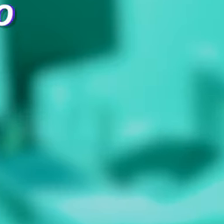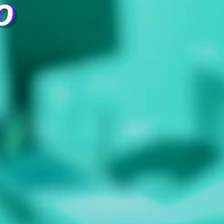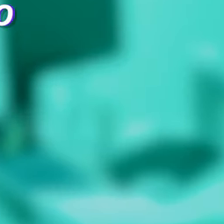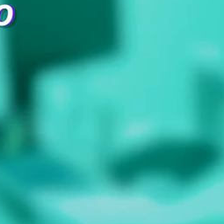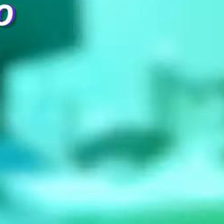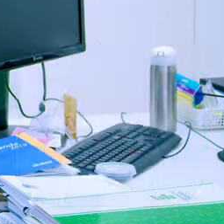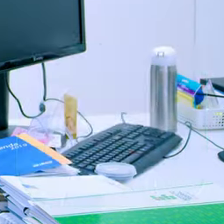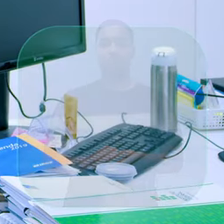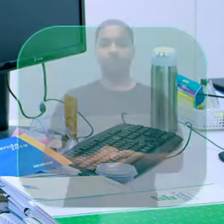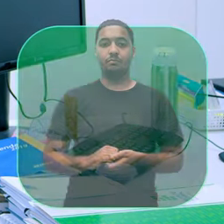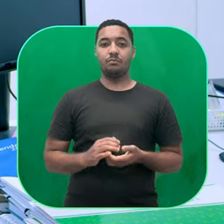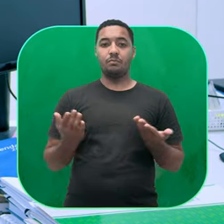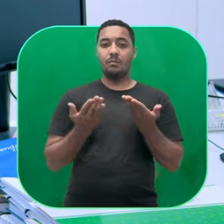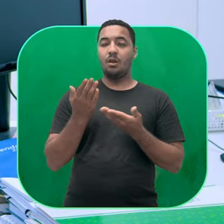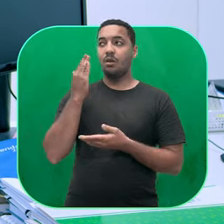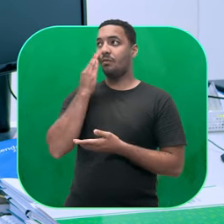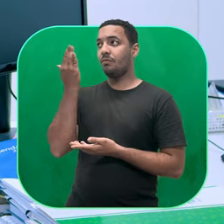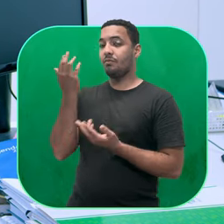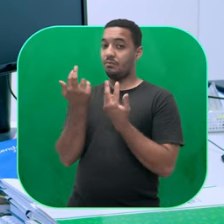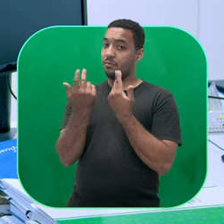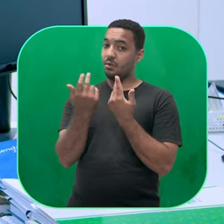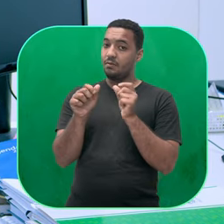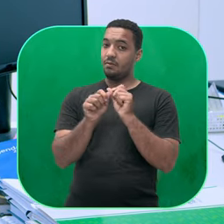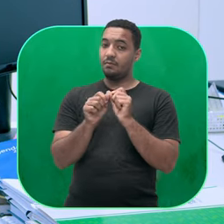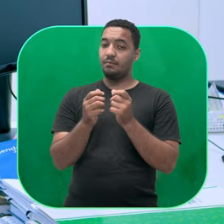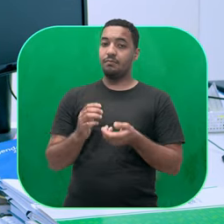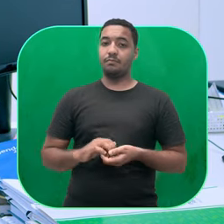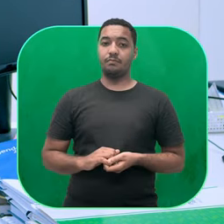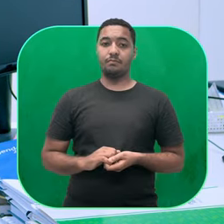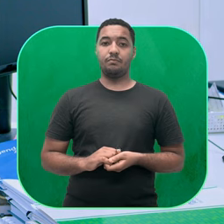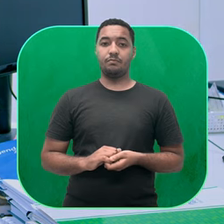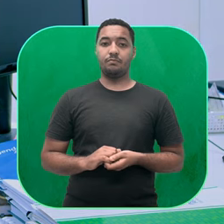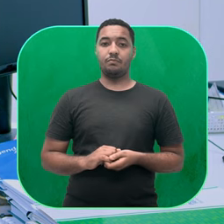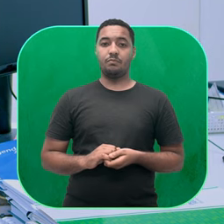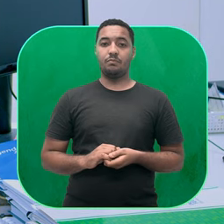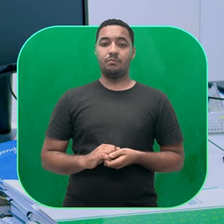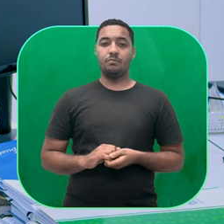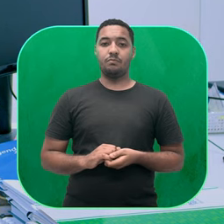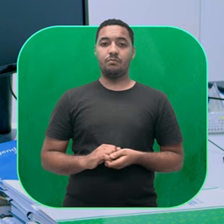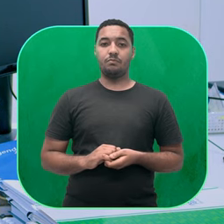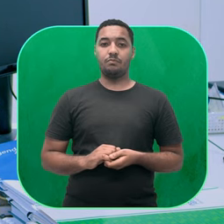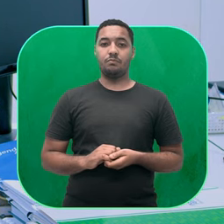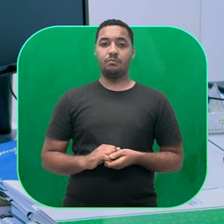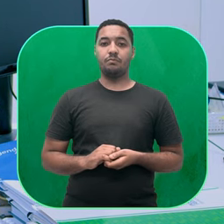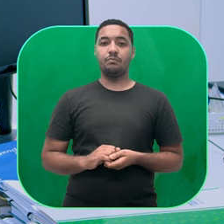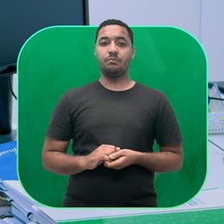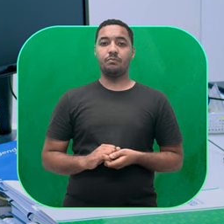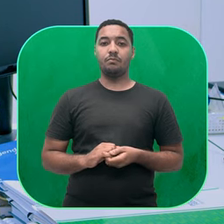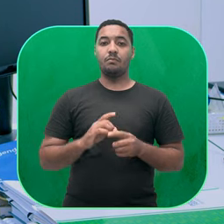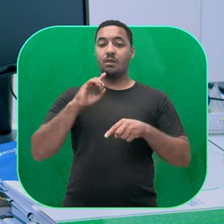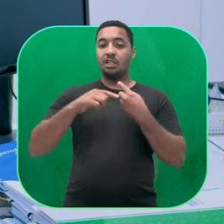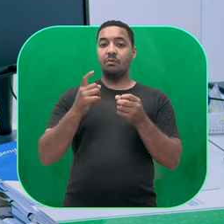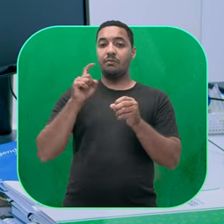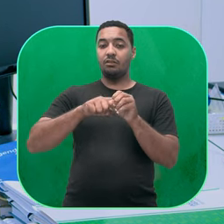repita do outro lado. Extenda o braço direito à frente do seu corpo, mantendo o punho em extensão com os dedos apontados para cima. Apoie sua mão